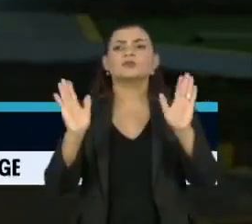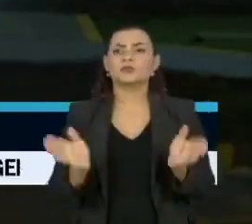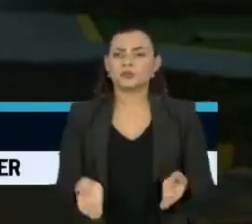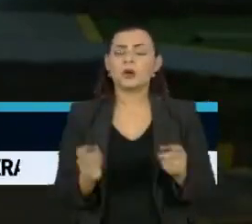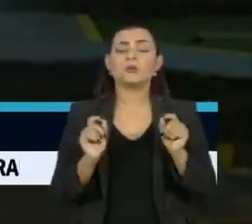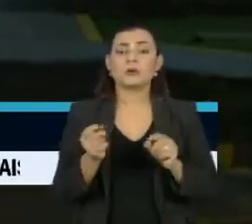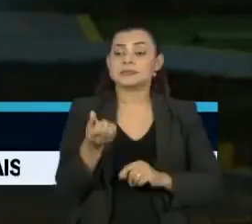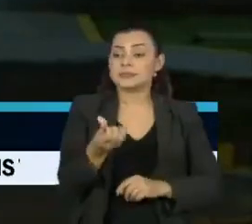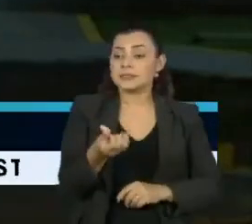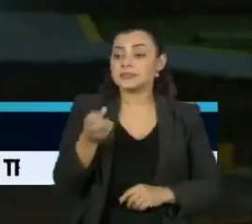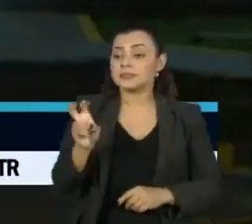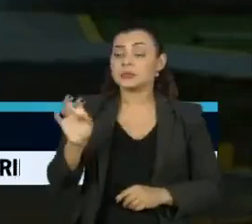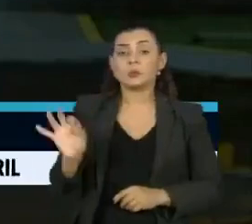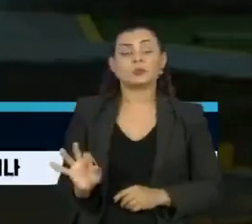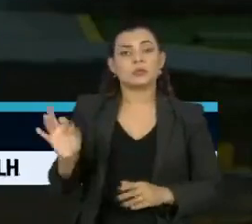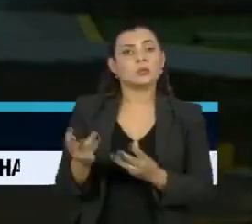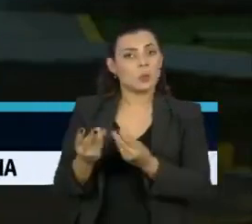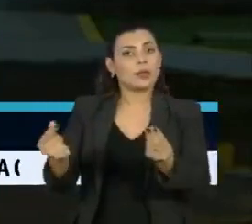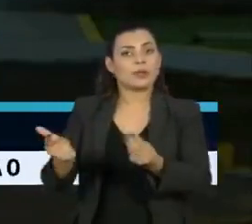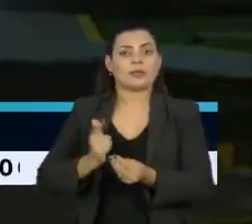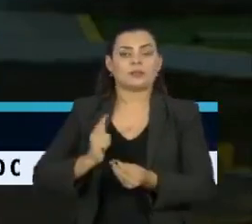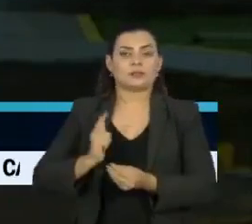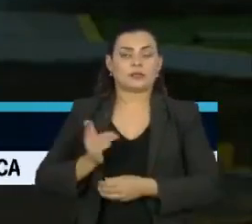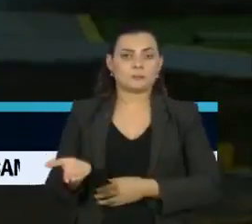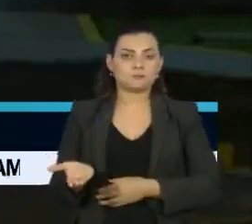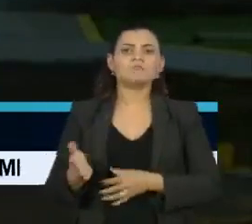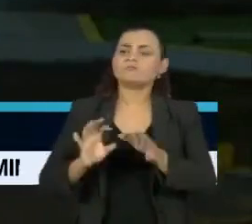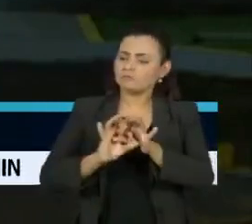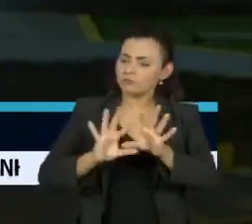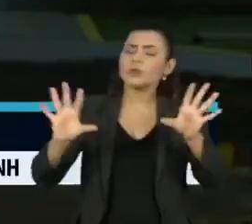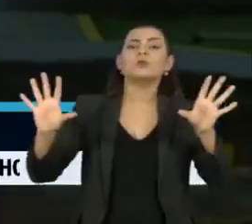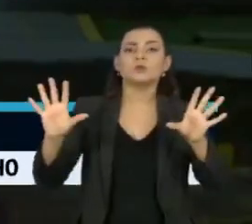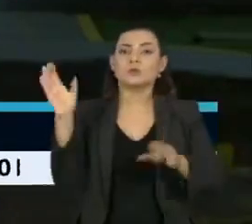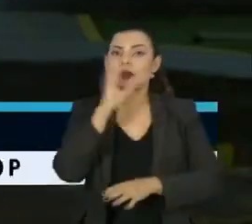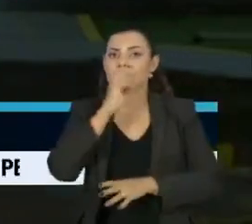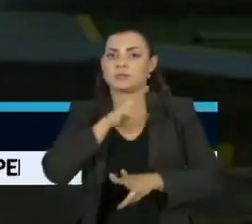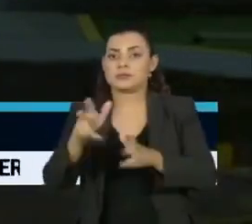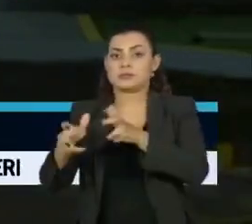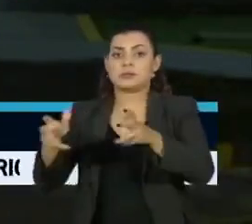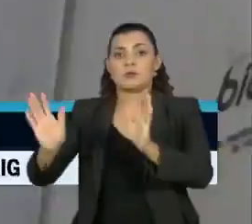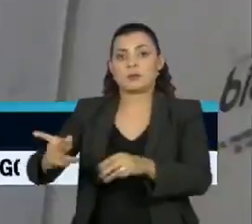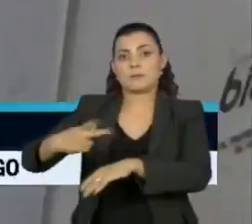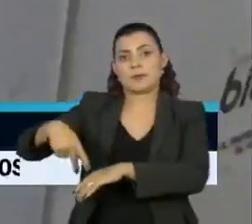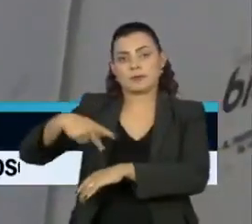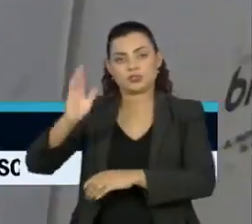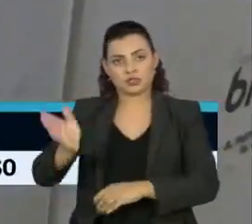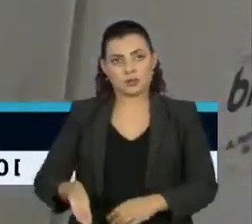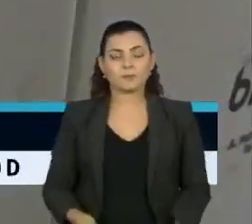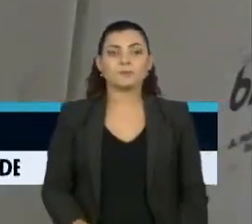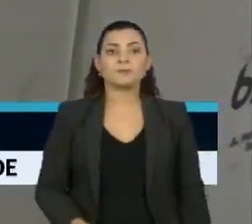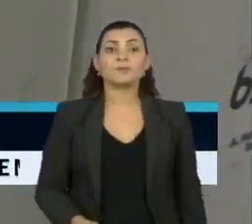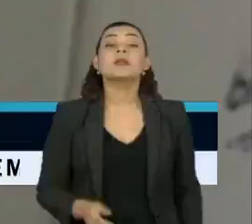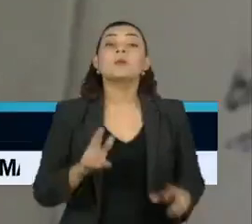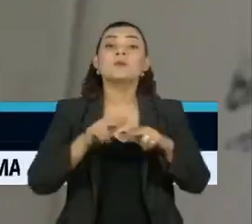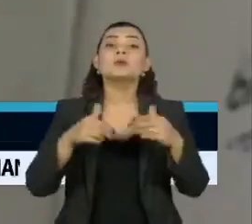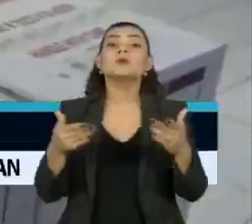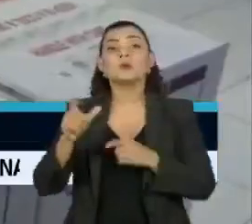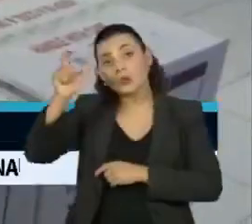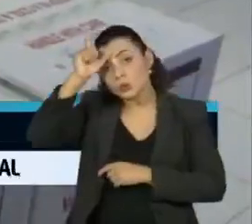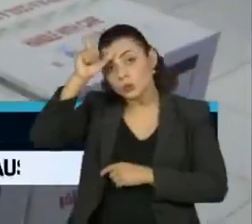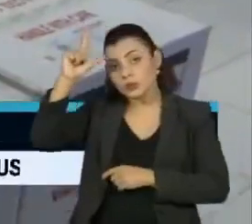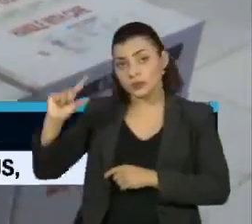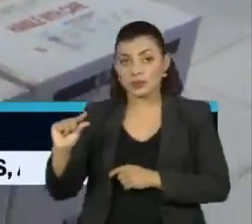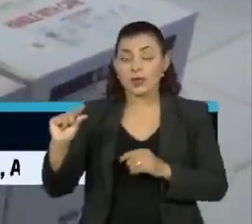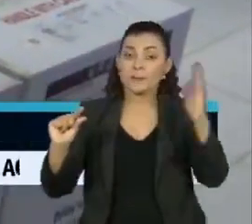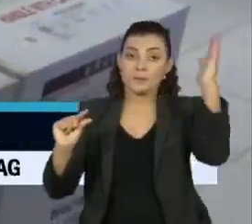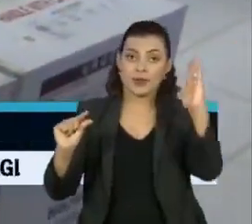tem 65% de eficácia e autorizou o uso emergencial no país. O índice é menor que o da Turquia